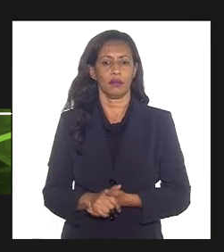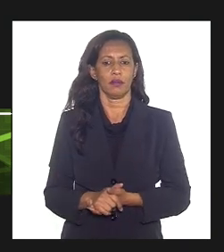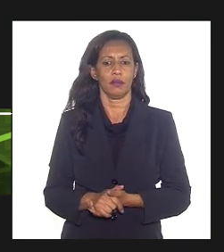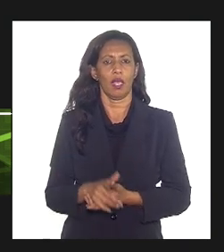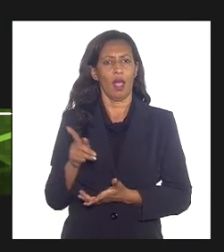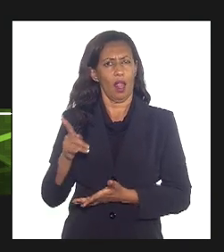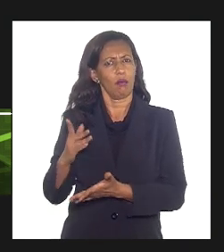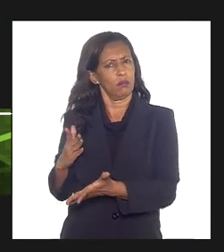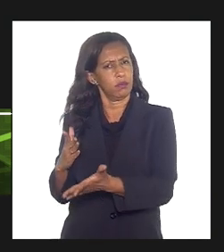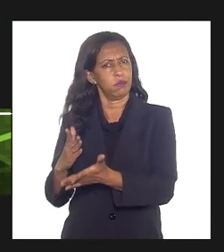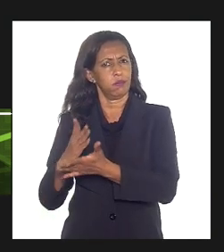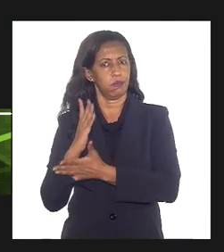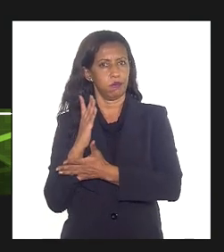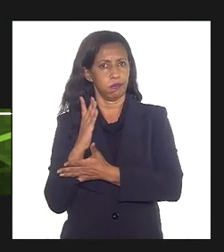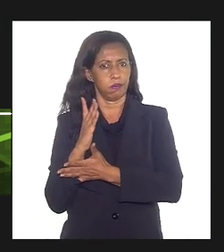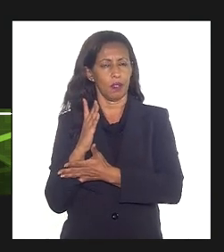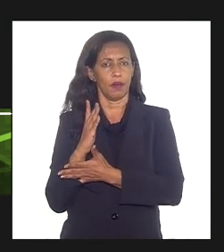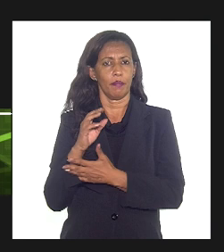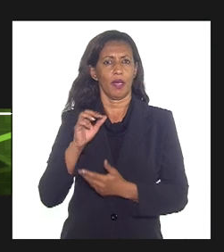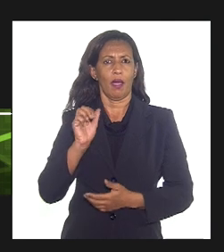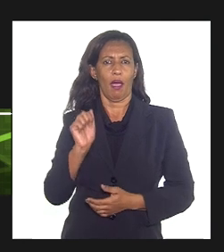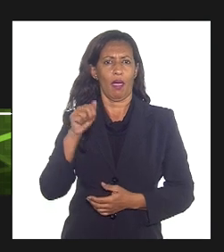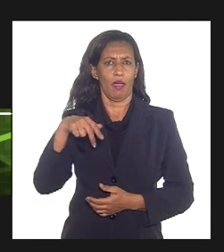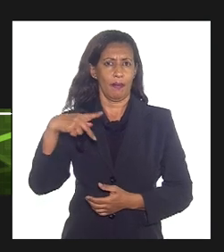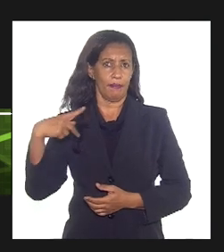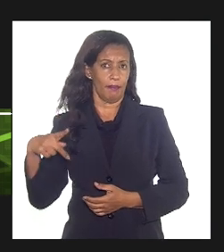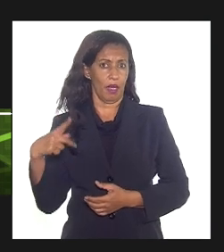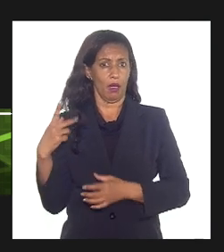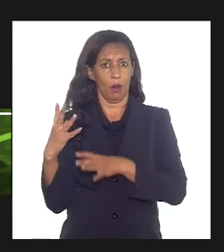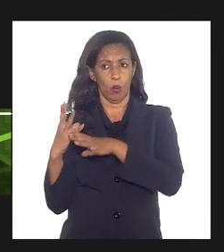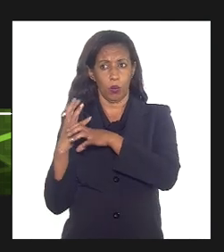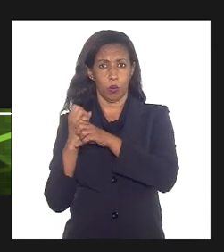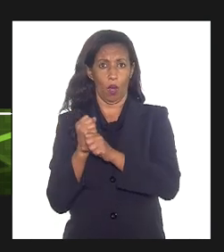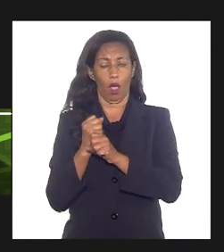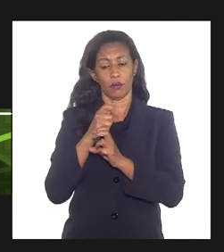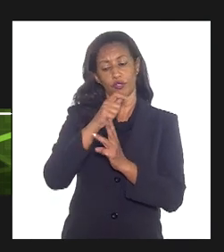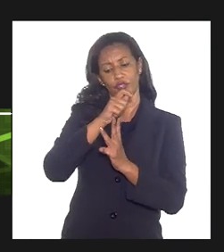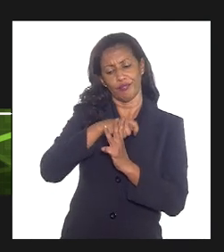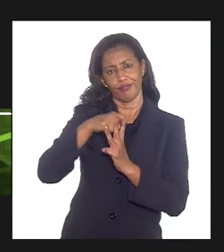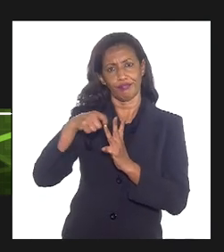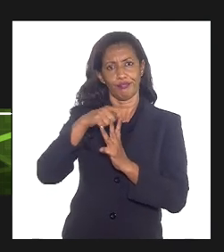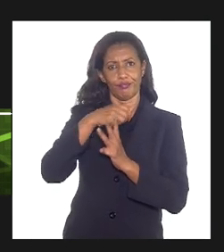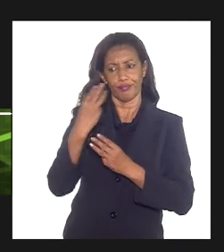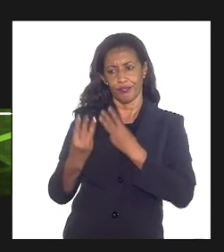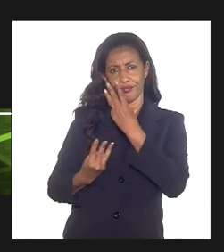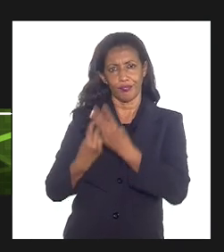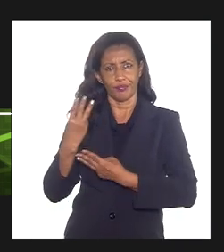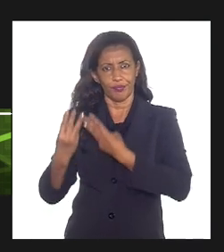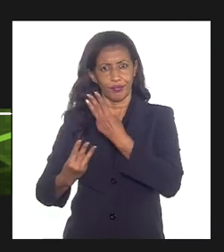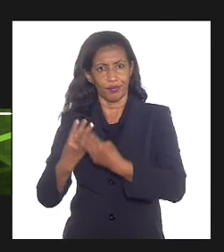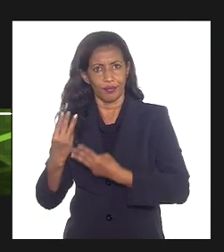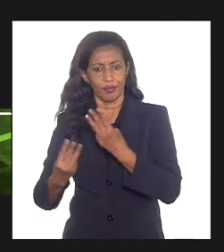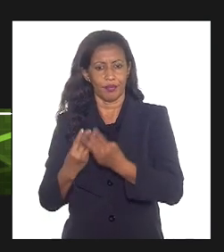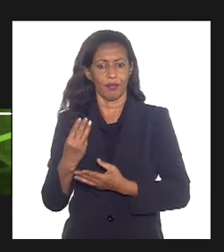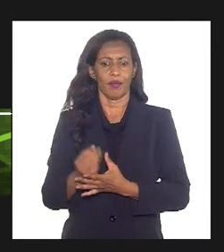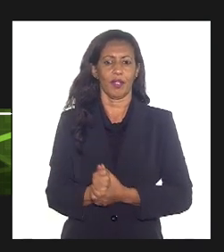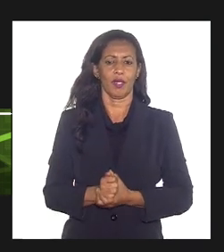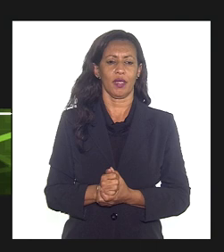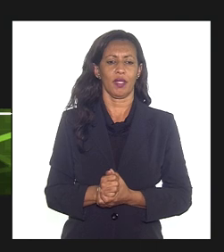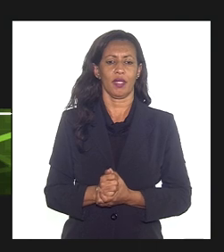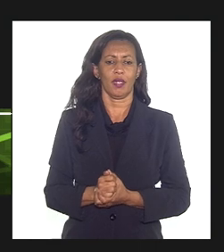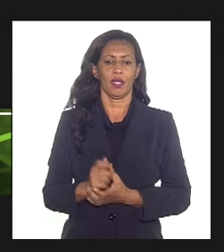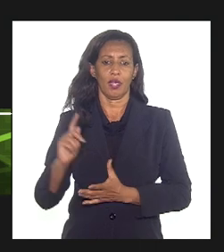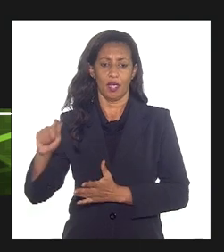uma vez aprovada e chancelada pela ANP, ela é calculada trimestralmente e deduzida da PE nos campos